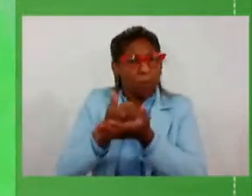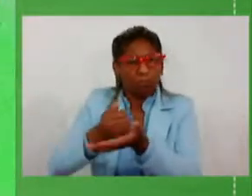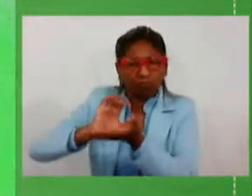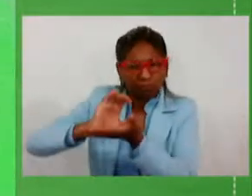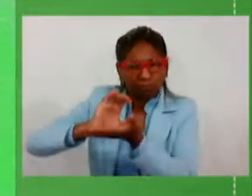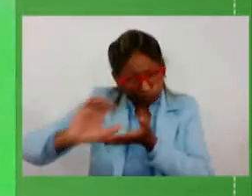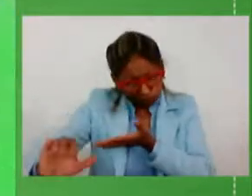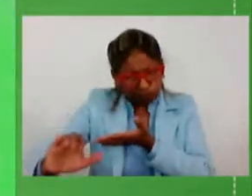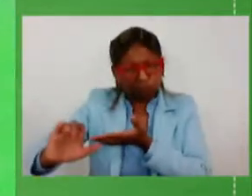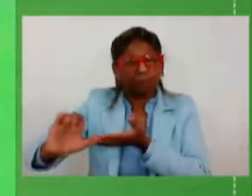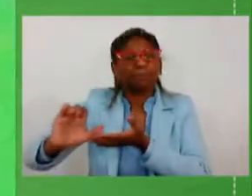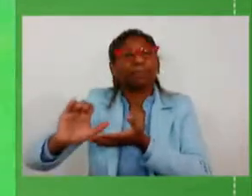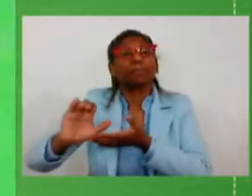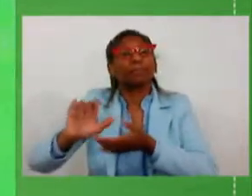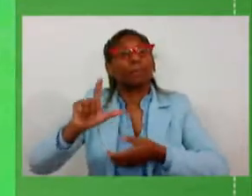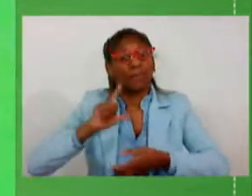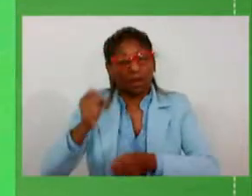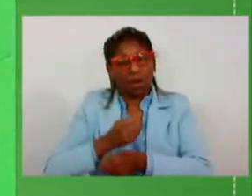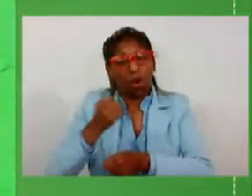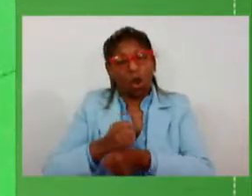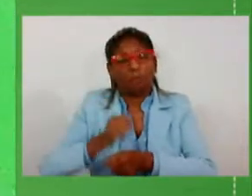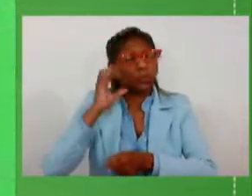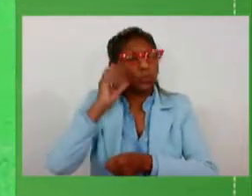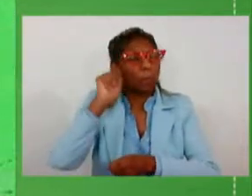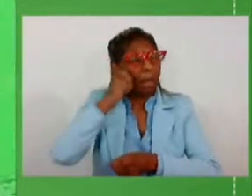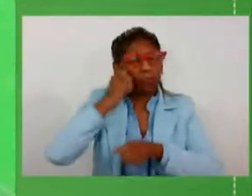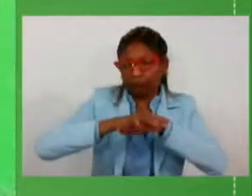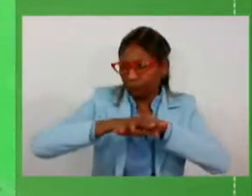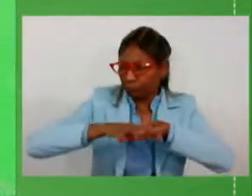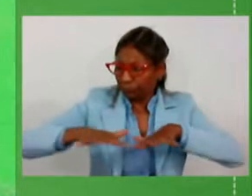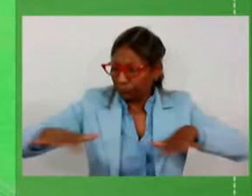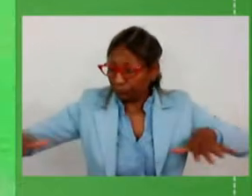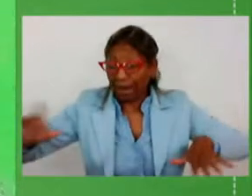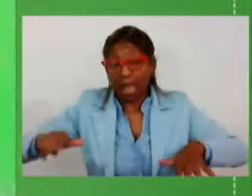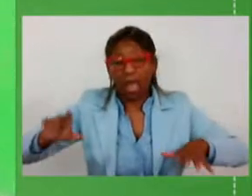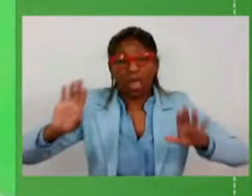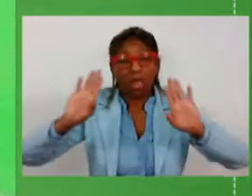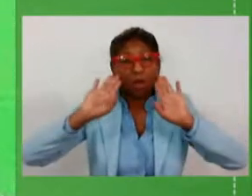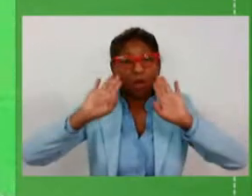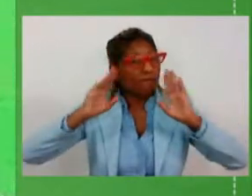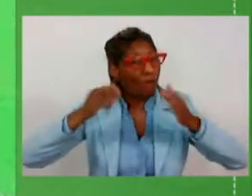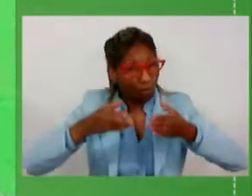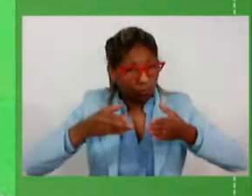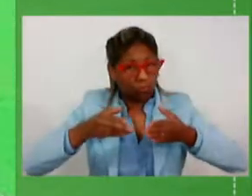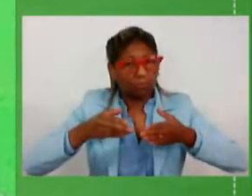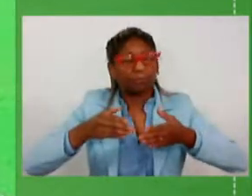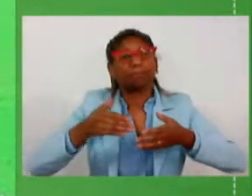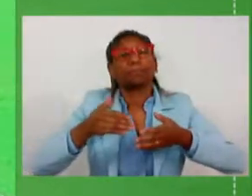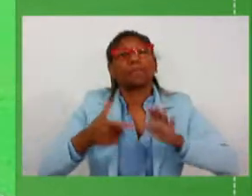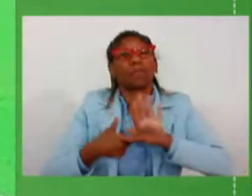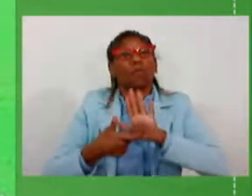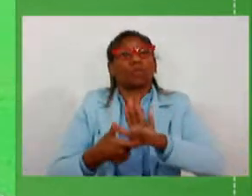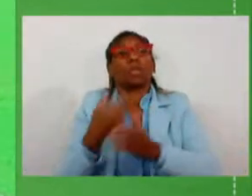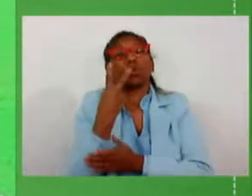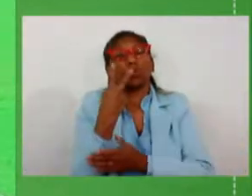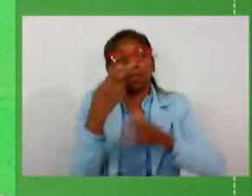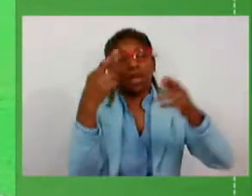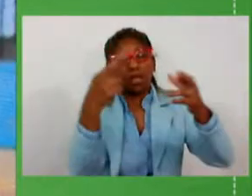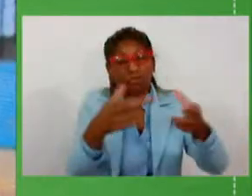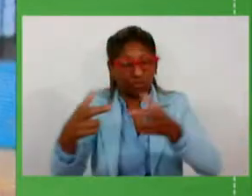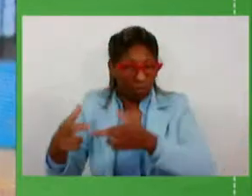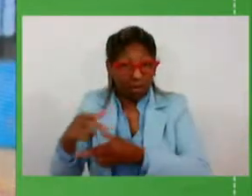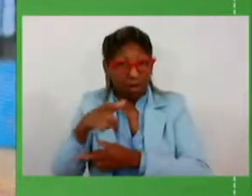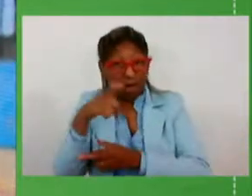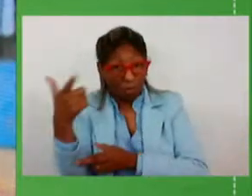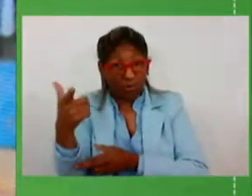garantir esta obra por completo essa é a nossa meta ela vai aparecer em duas regiões parte dela é na outra região